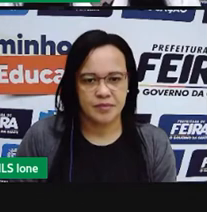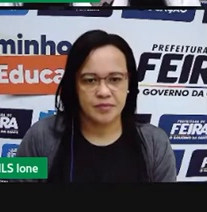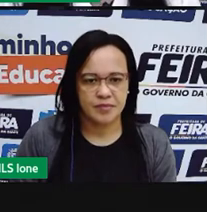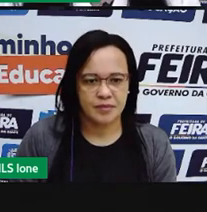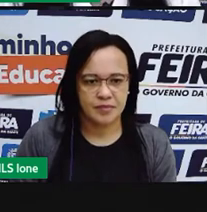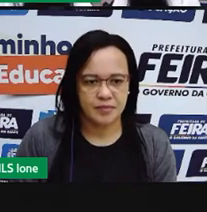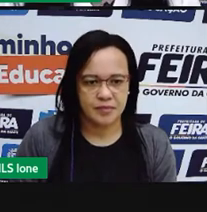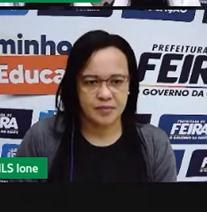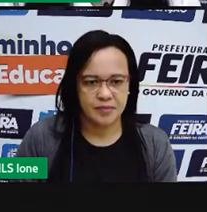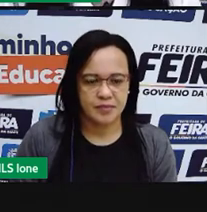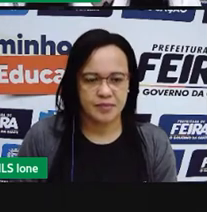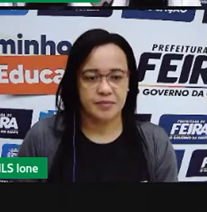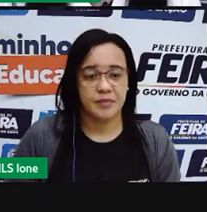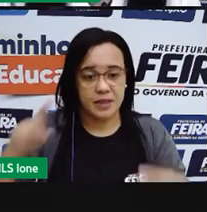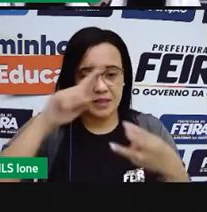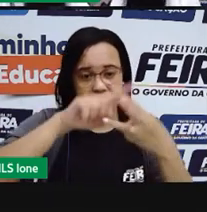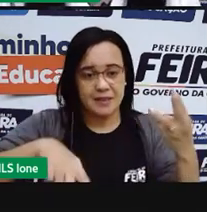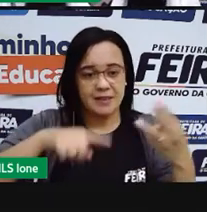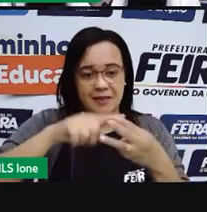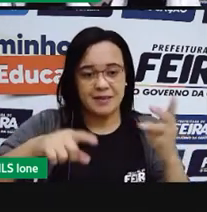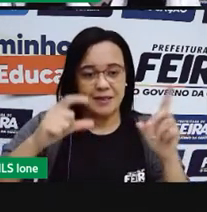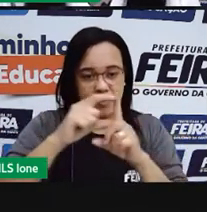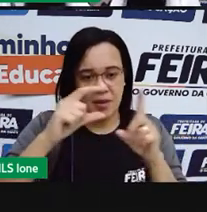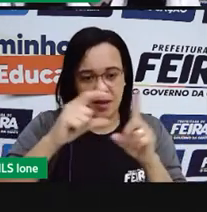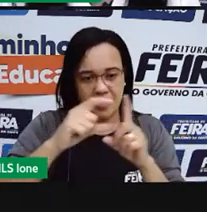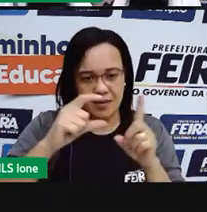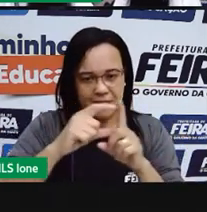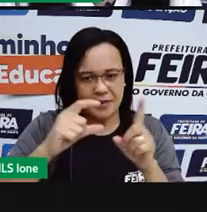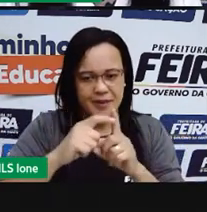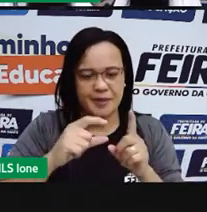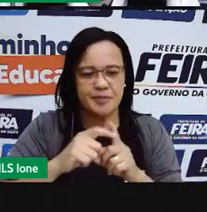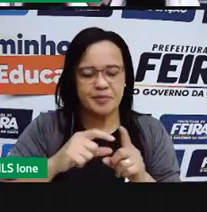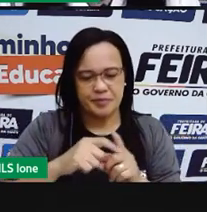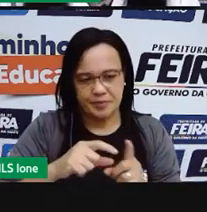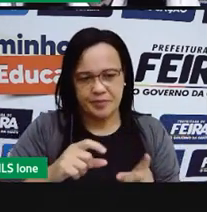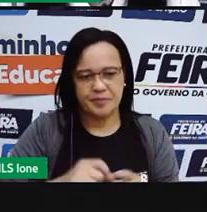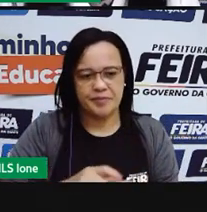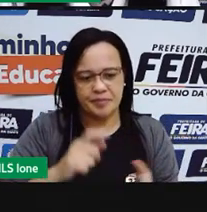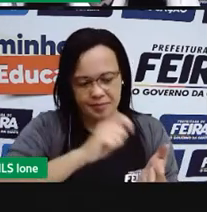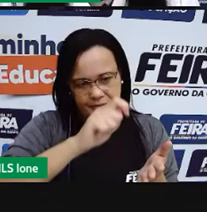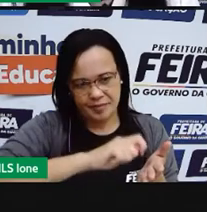esses três. Social, Ambiental e Econômica.